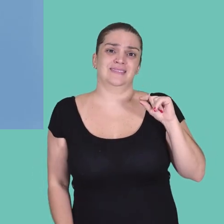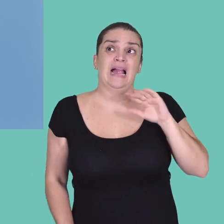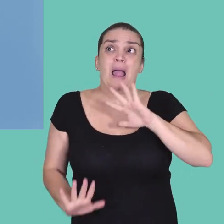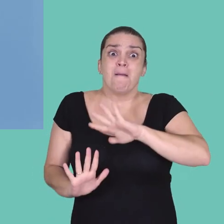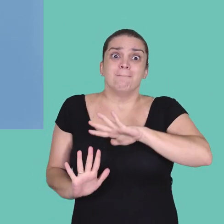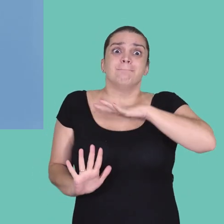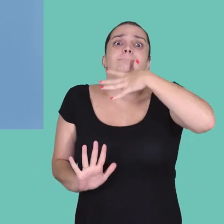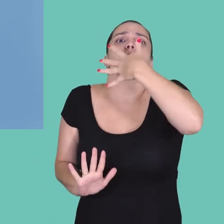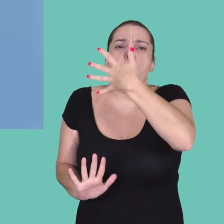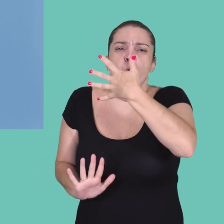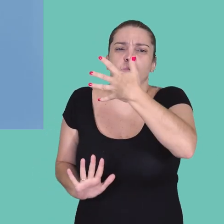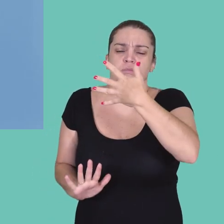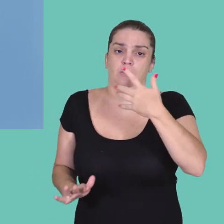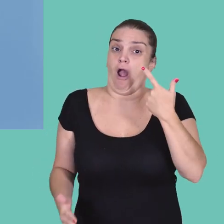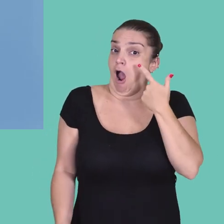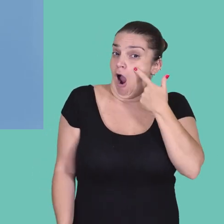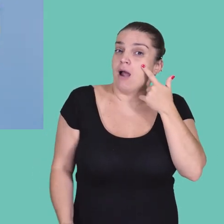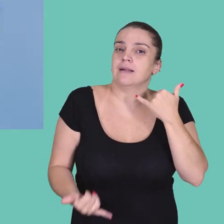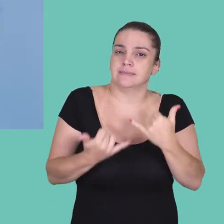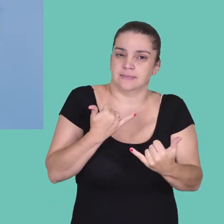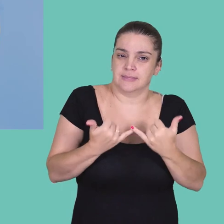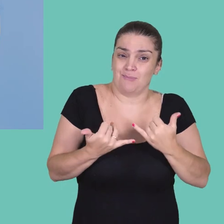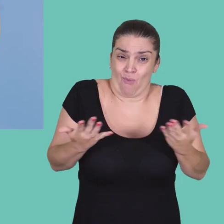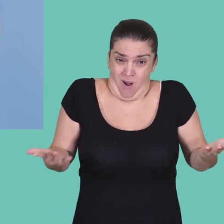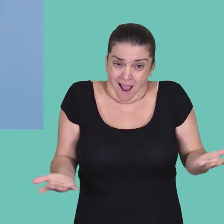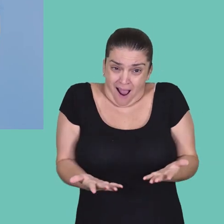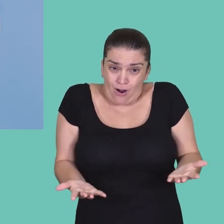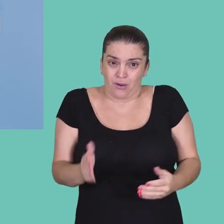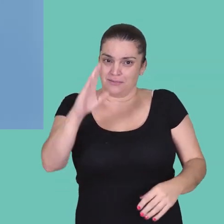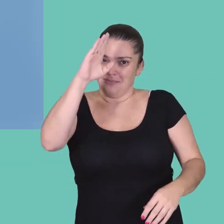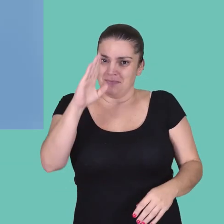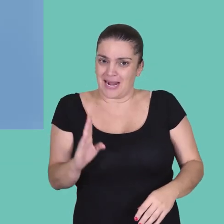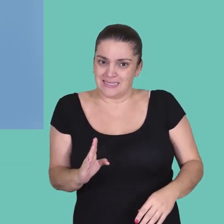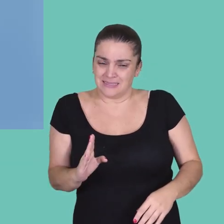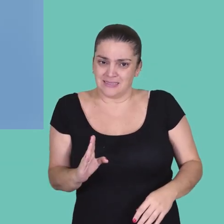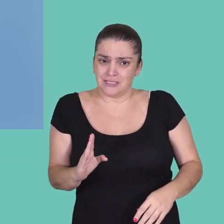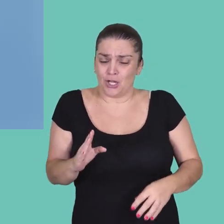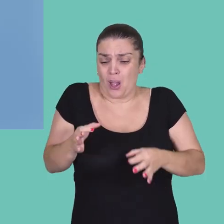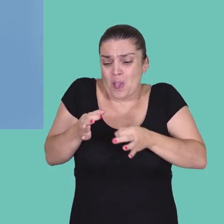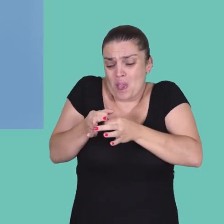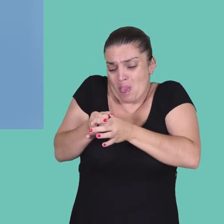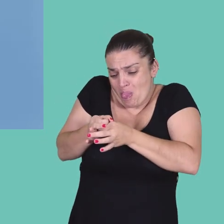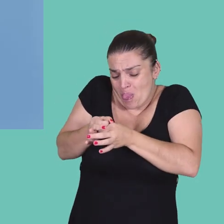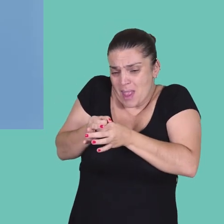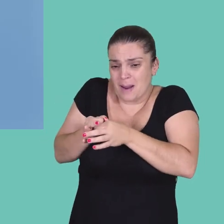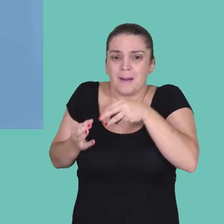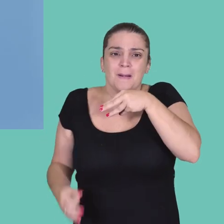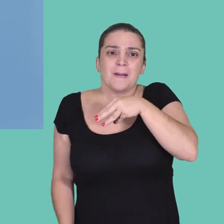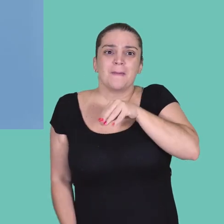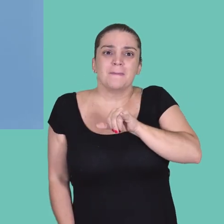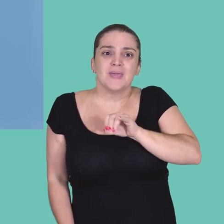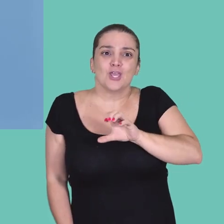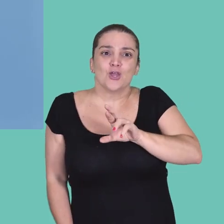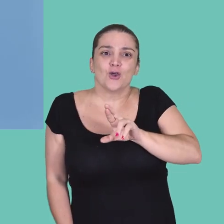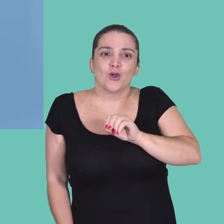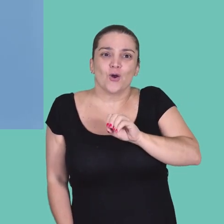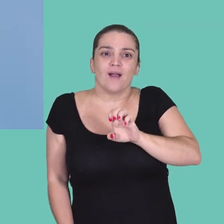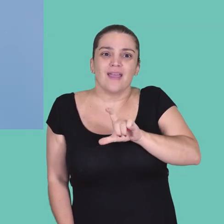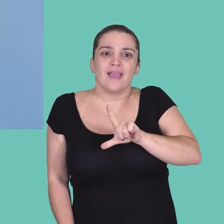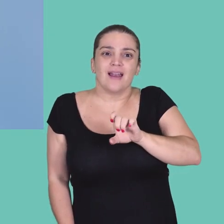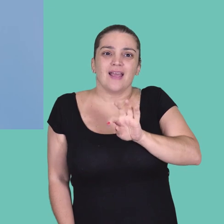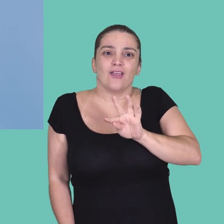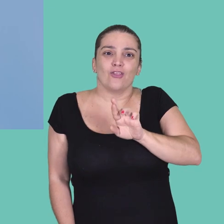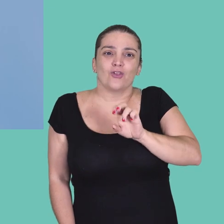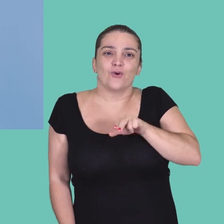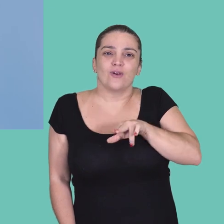menos 10 vezes maior. 10 vezes maior. Deixa eu dar só um exemplo. Hoje no Brasil, nós temos menos